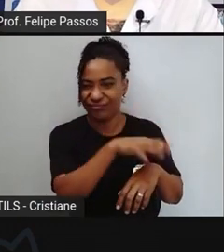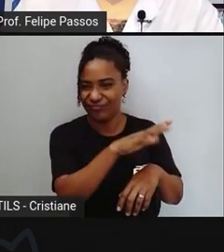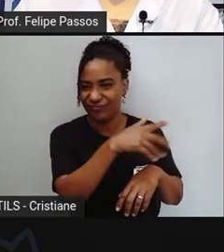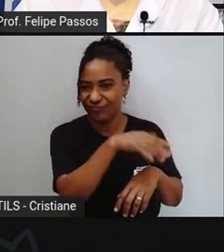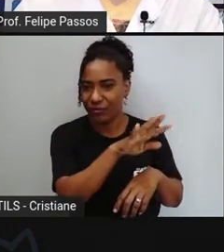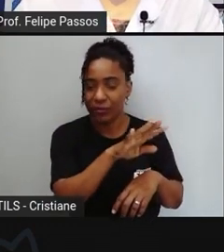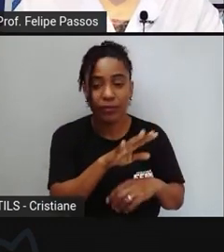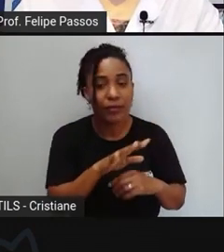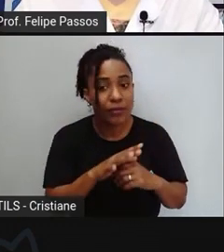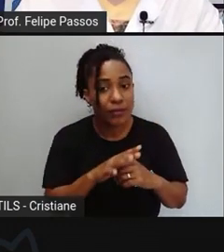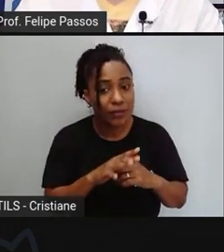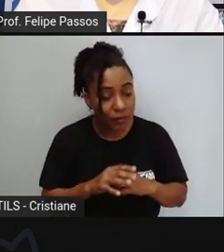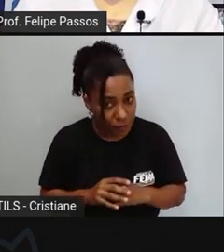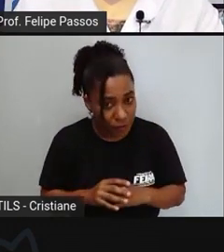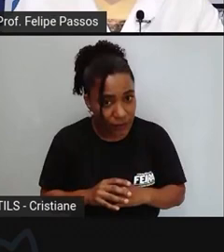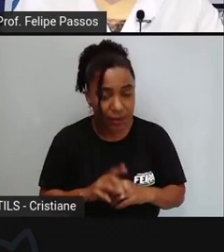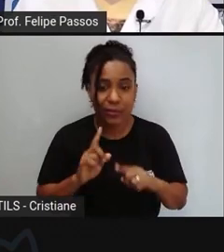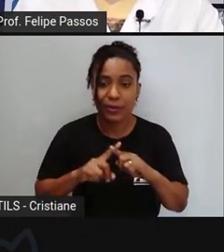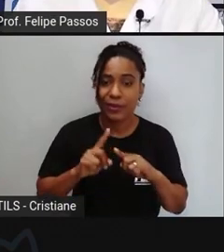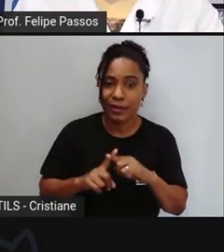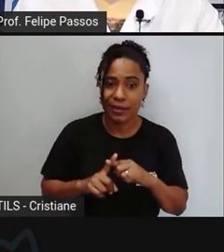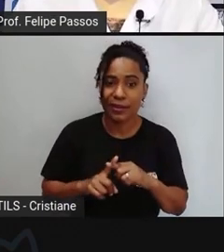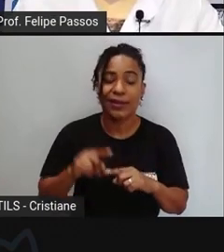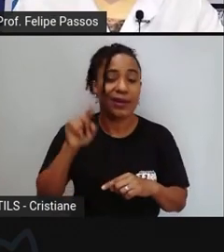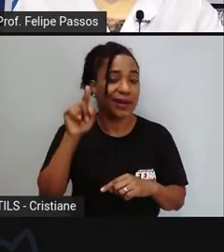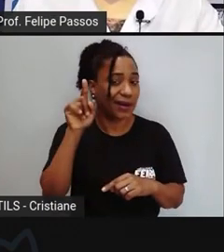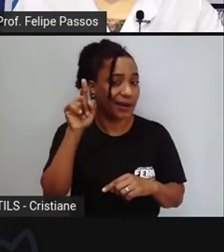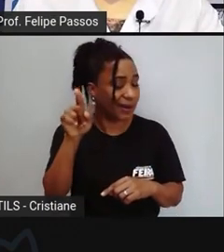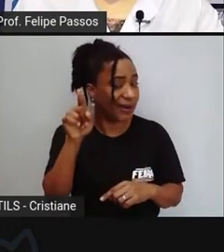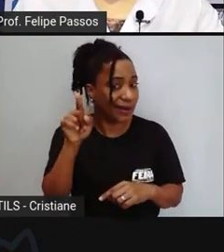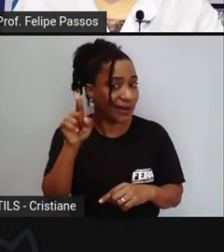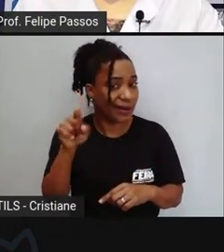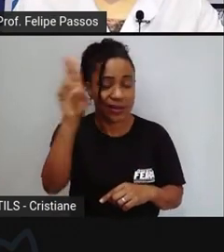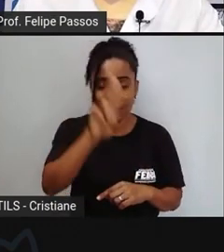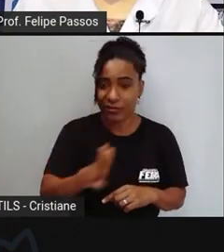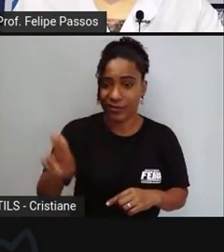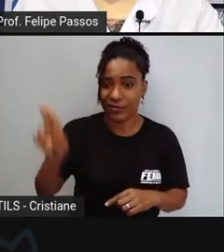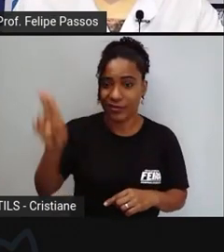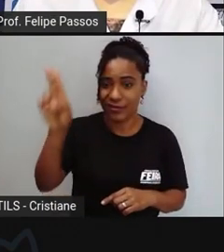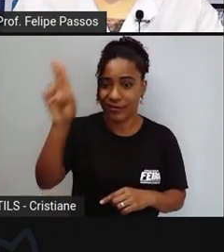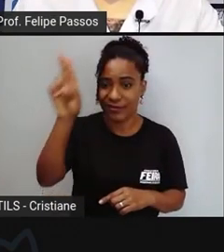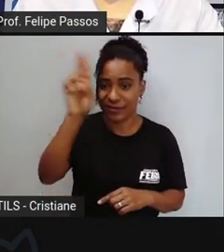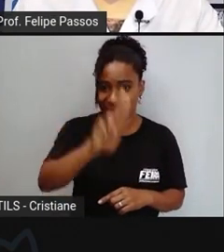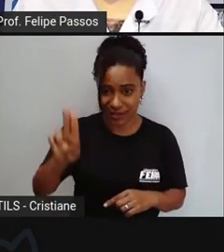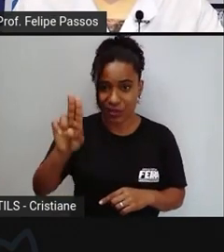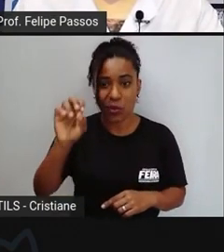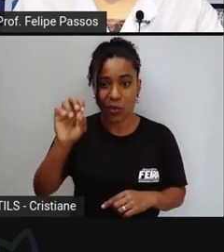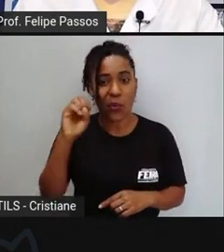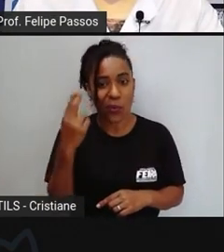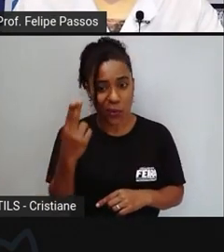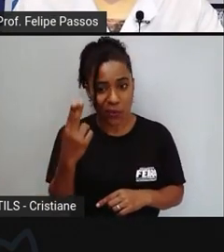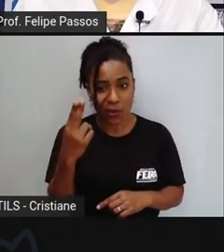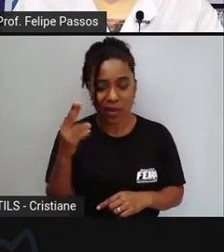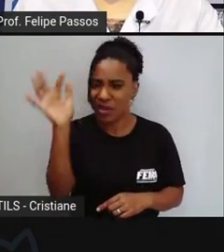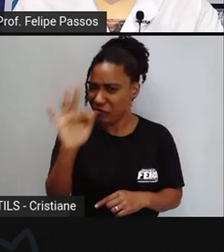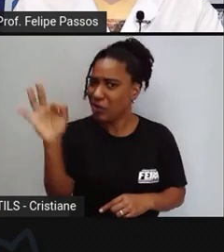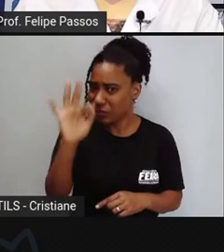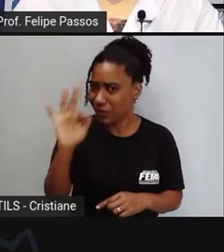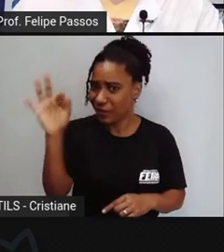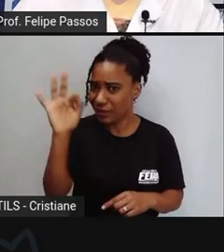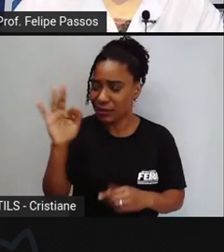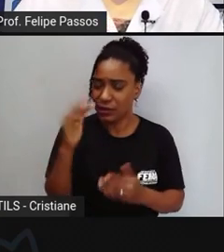universidade que ela está fazendo na faculdade que ela está fazendo